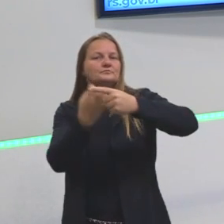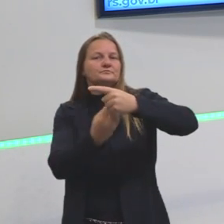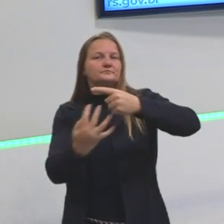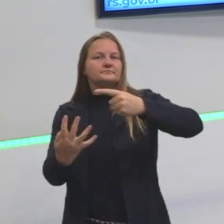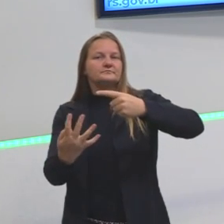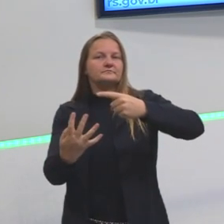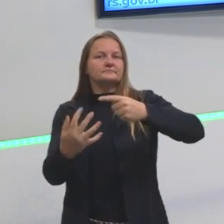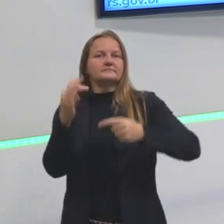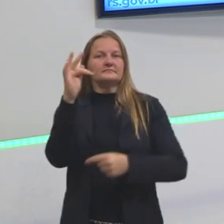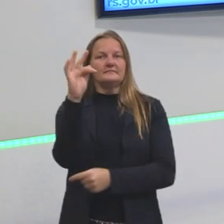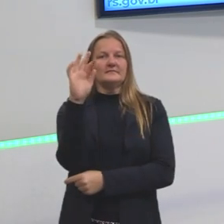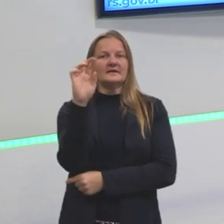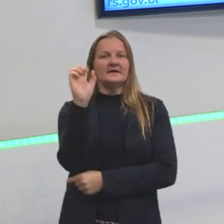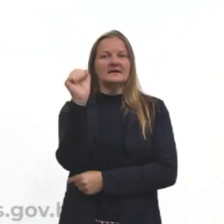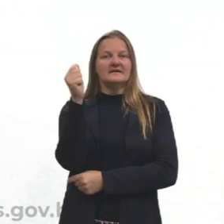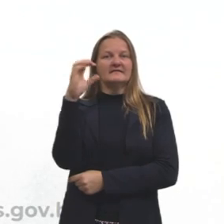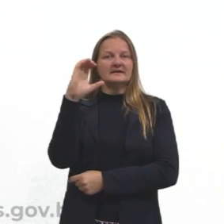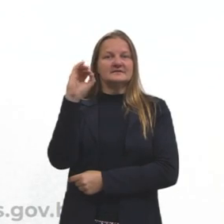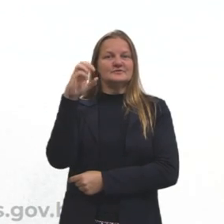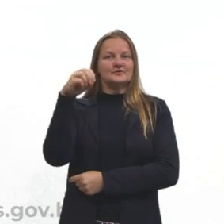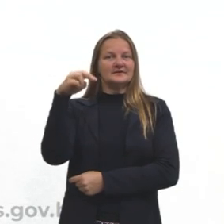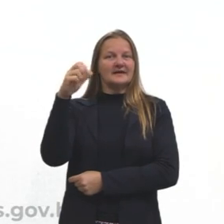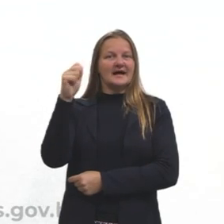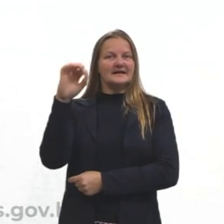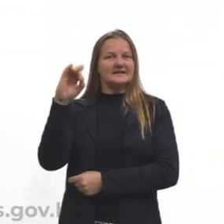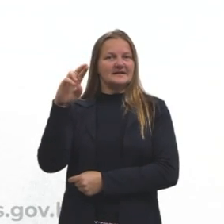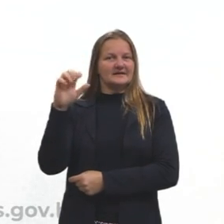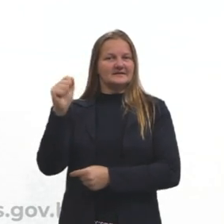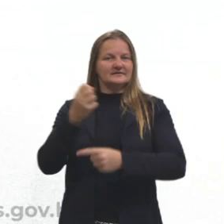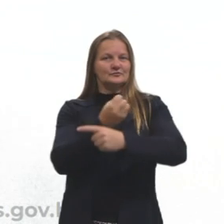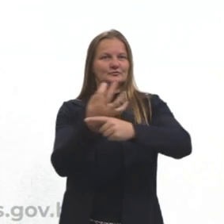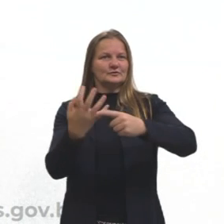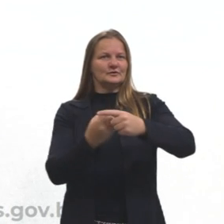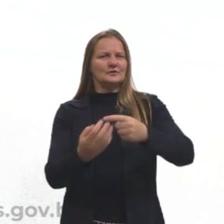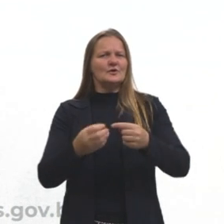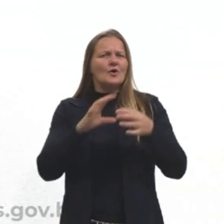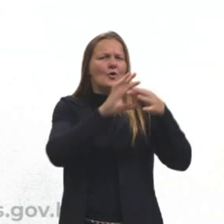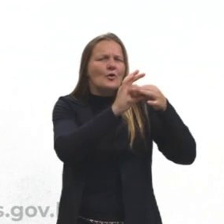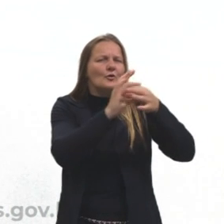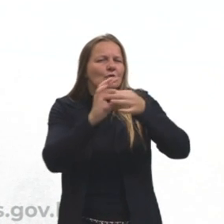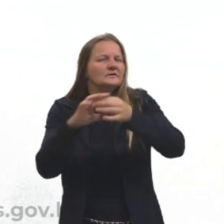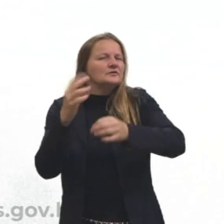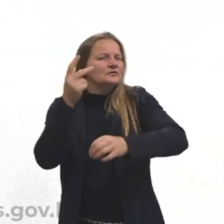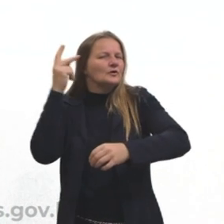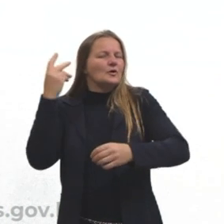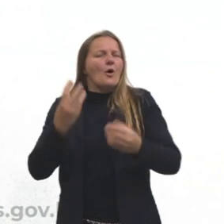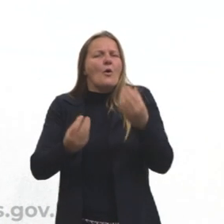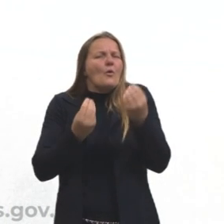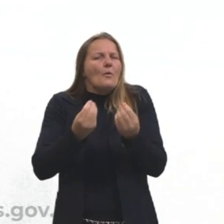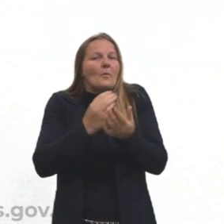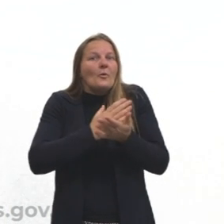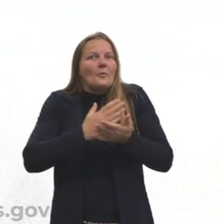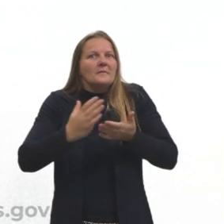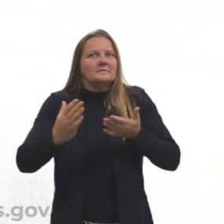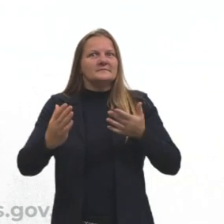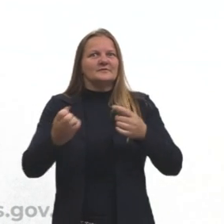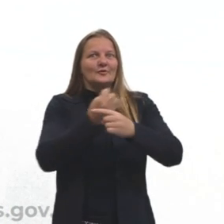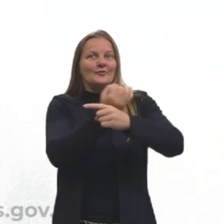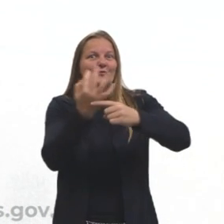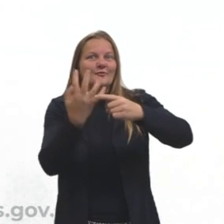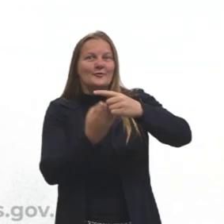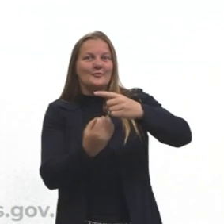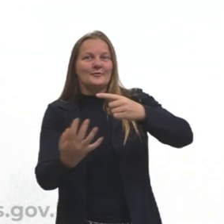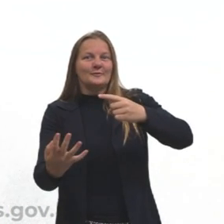frações. Eu trouxe aqui para vocês, então, esse contexto histórico sobre, então, a história